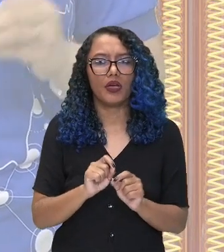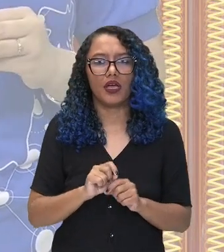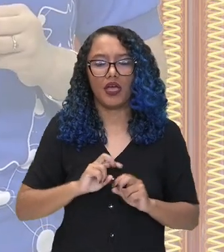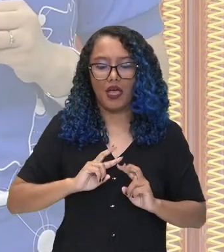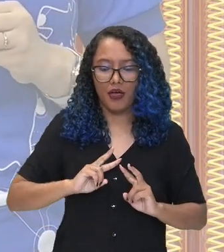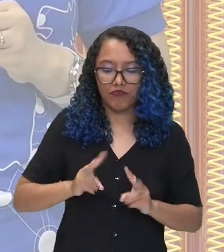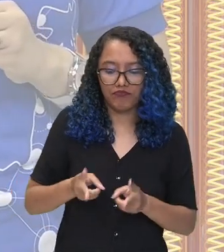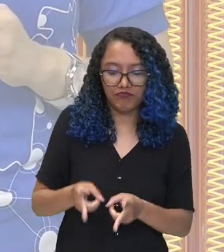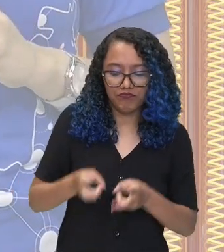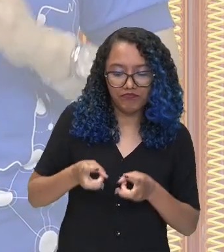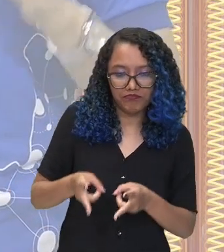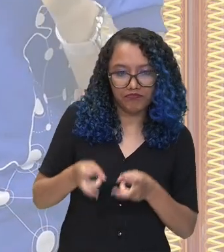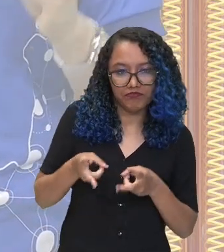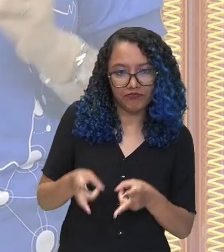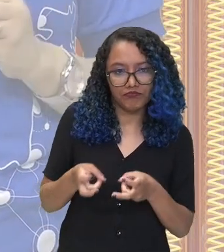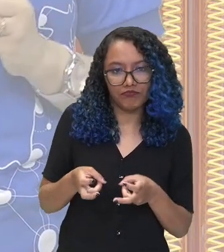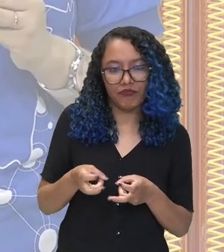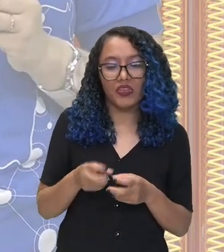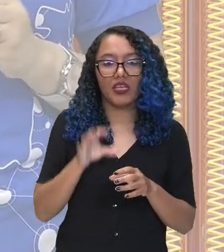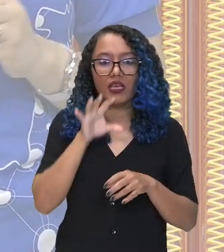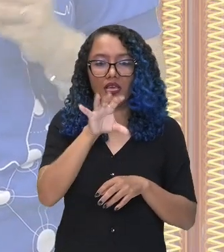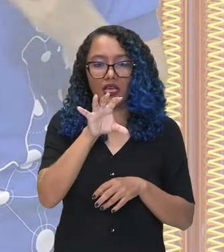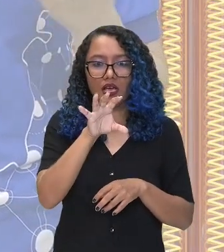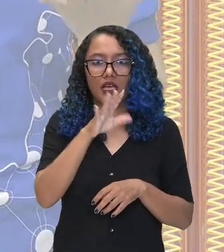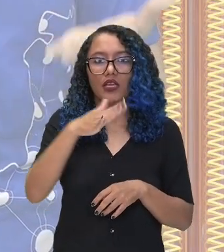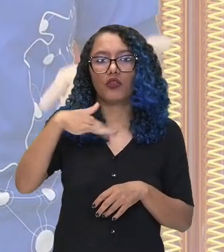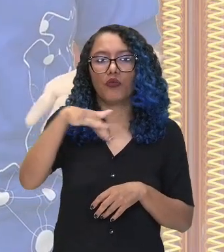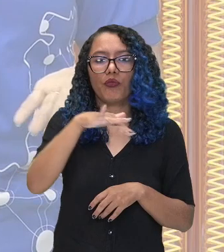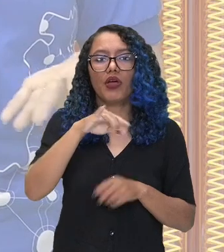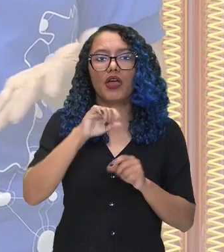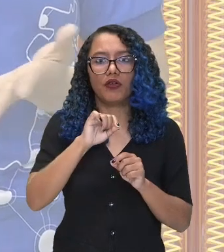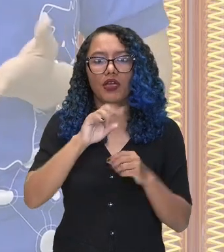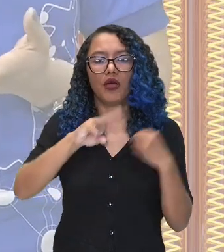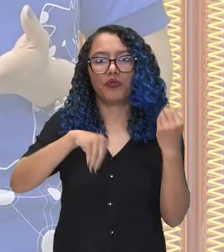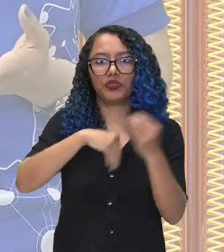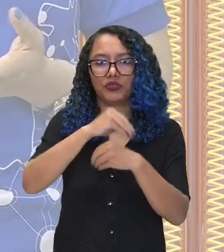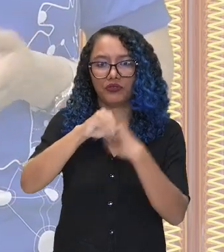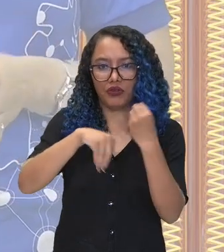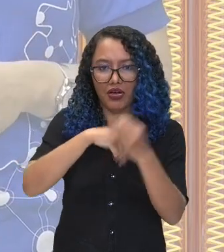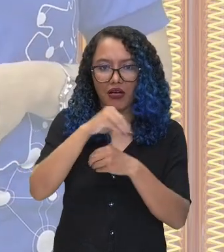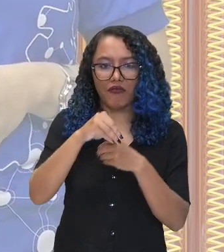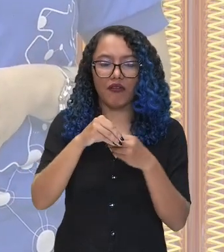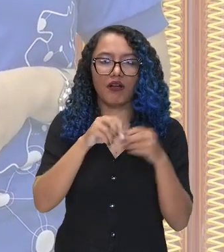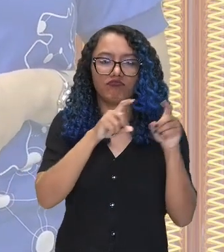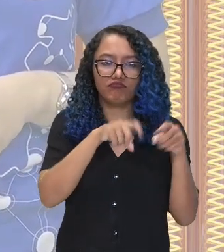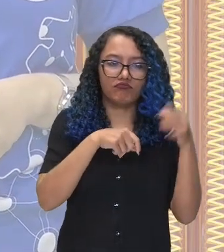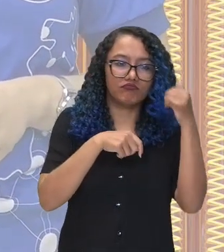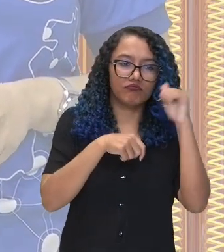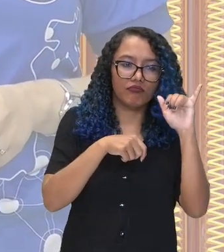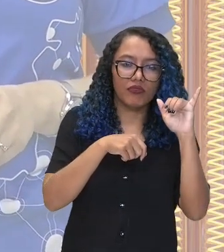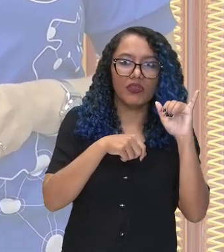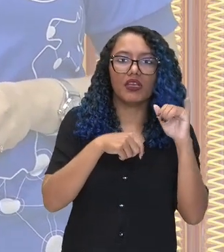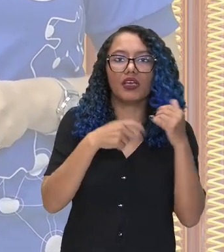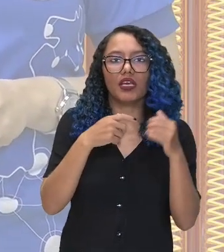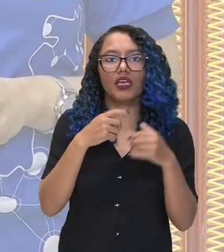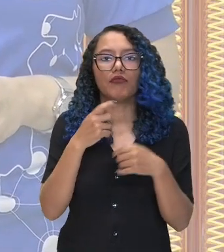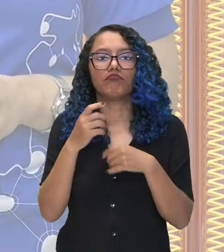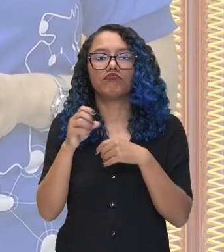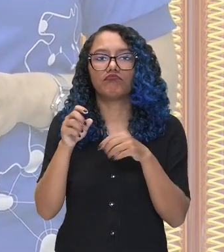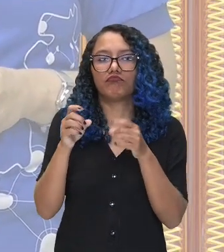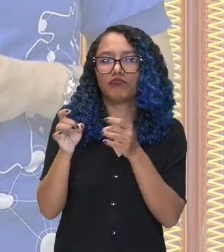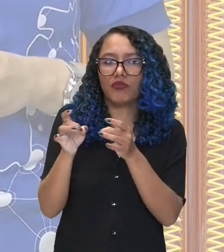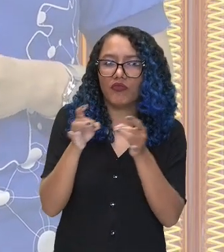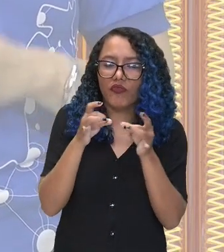E as colônias centrais mesclavam a produção agropecuarista com o desenvolvimento de centros comerciais e